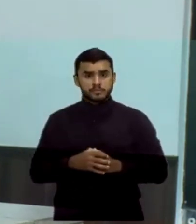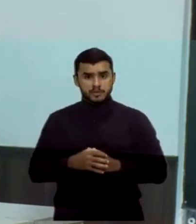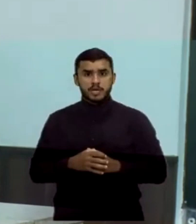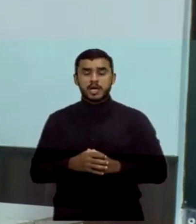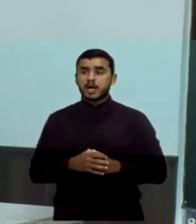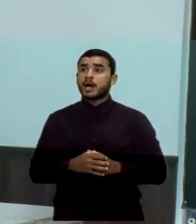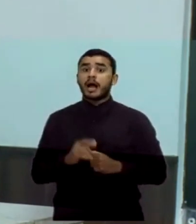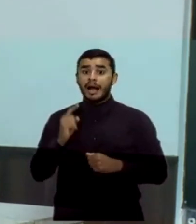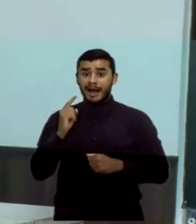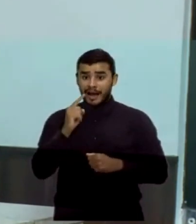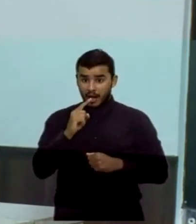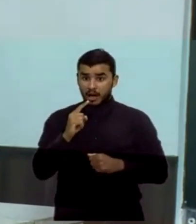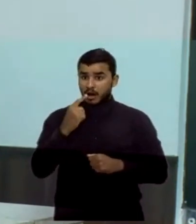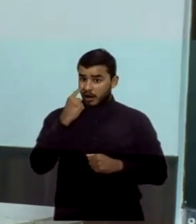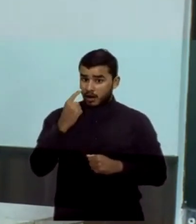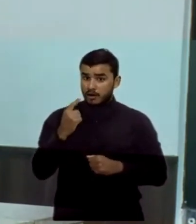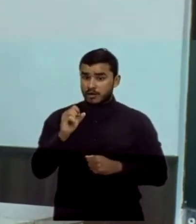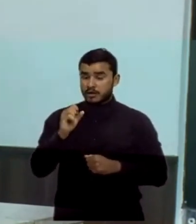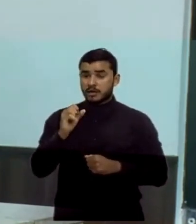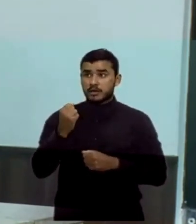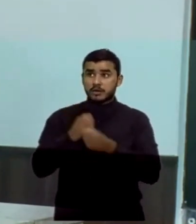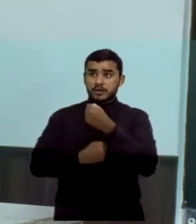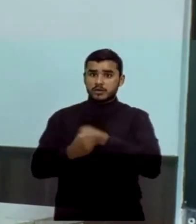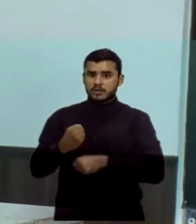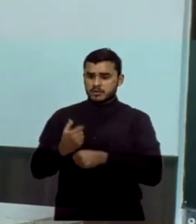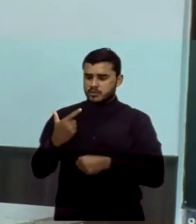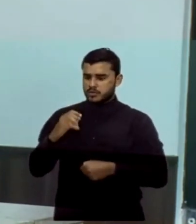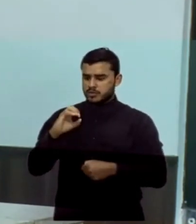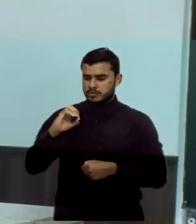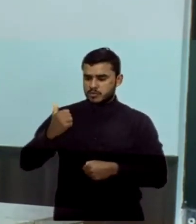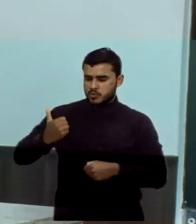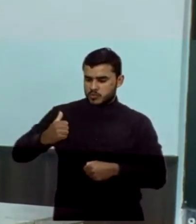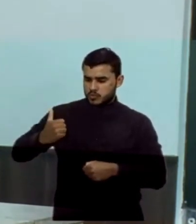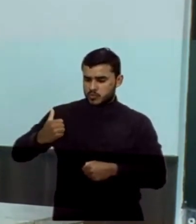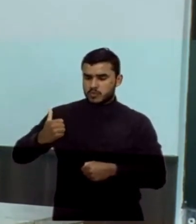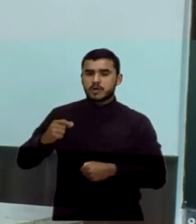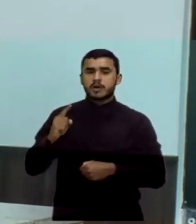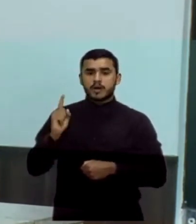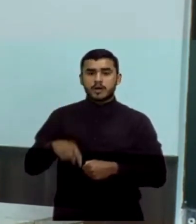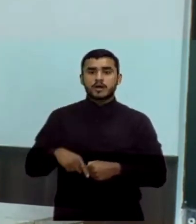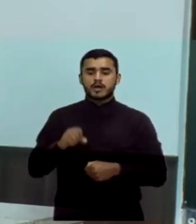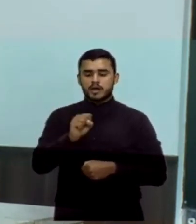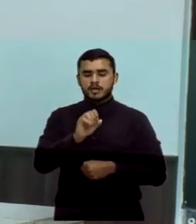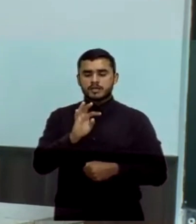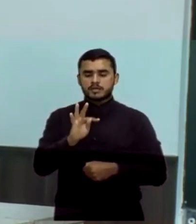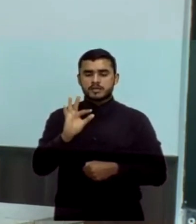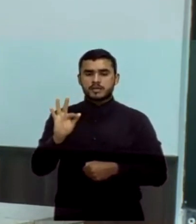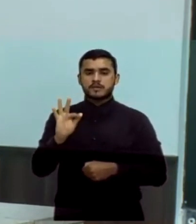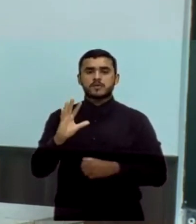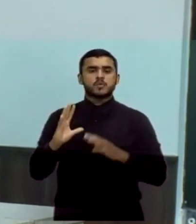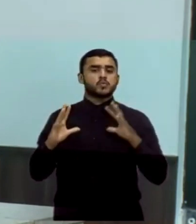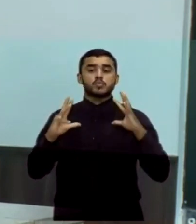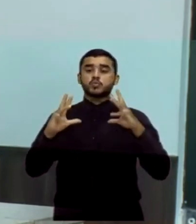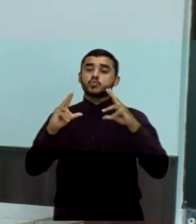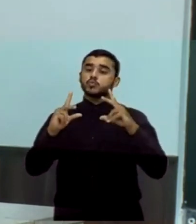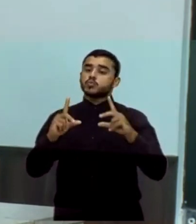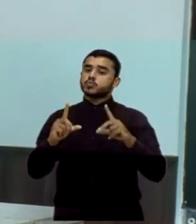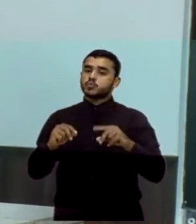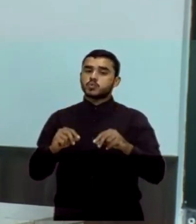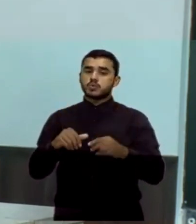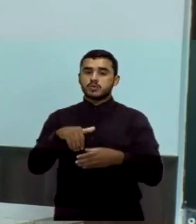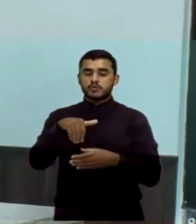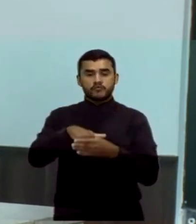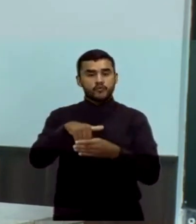de forma unânime, é importante dizer, unânime, equiparou a relação